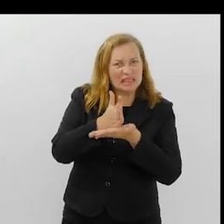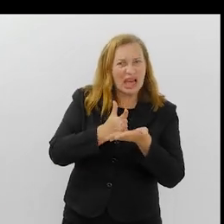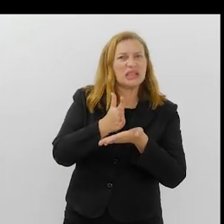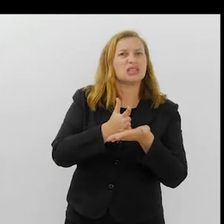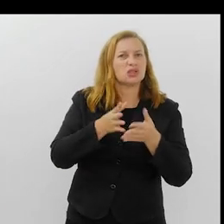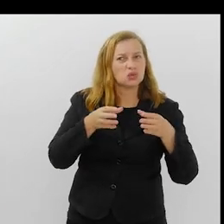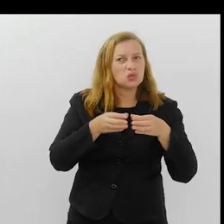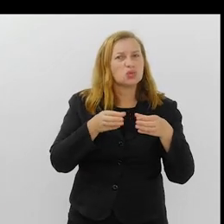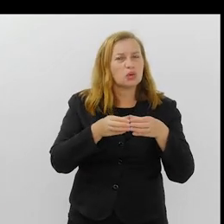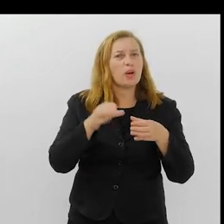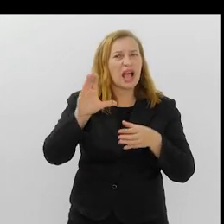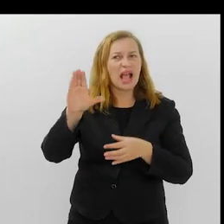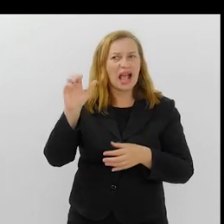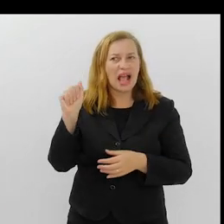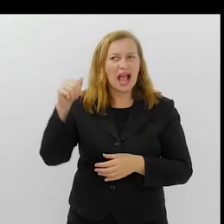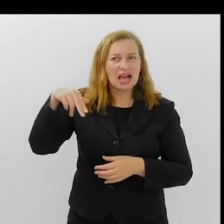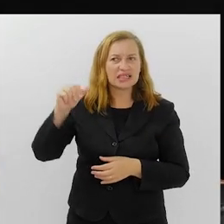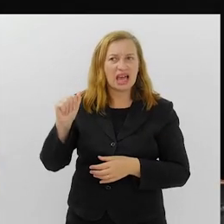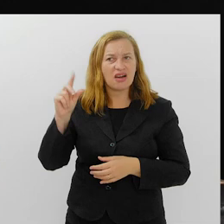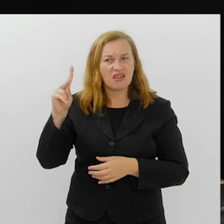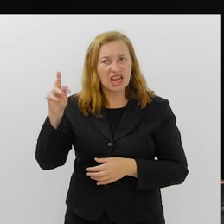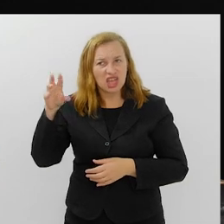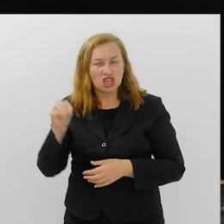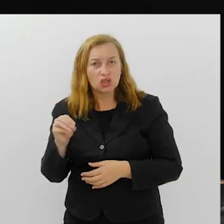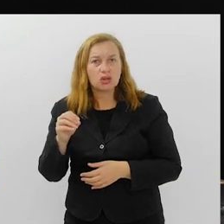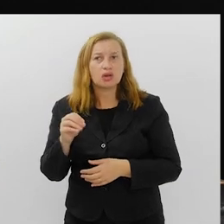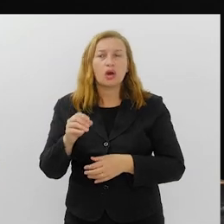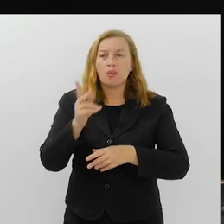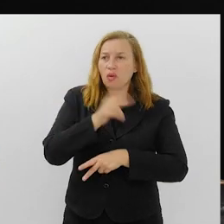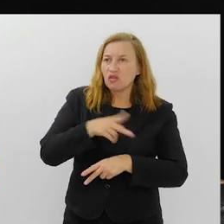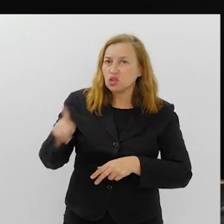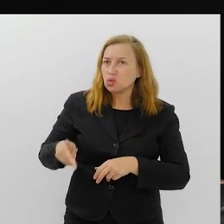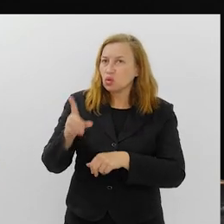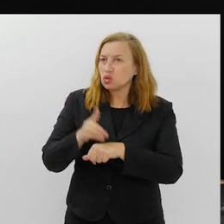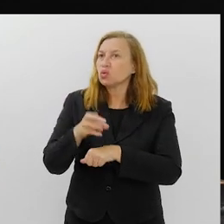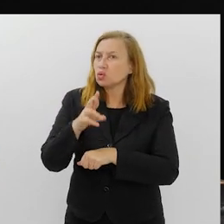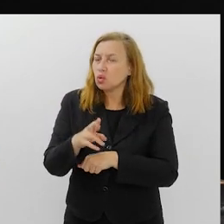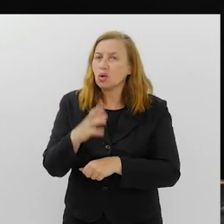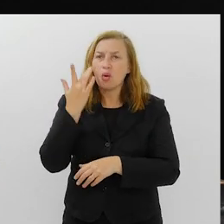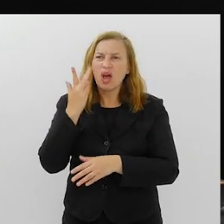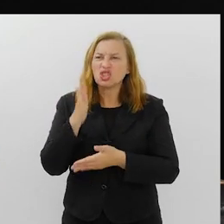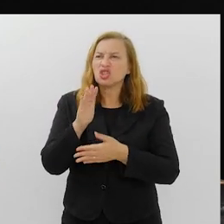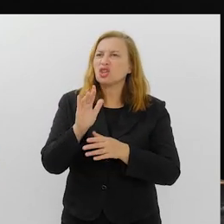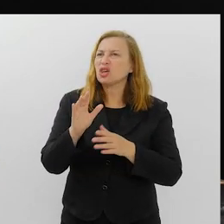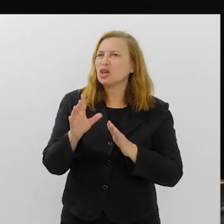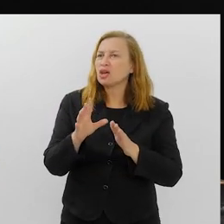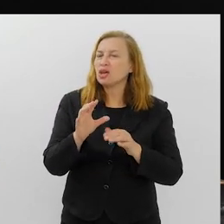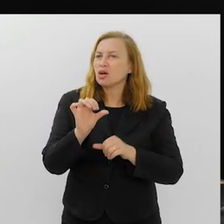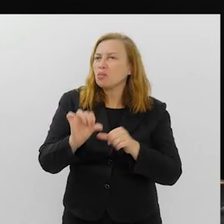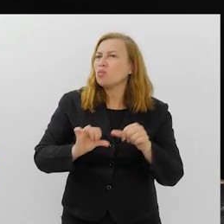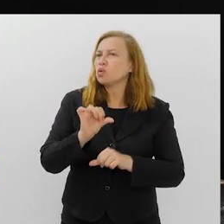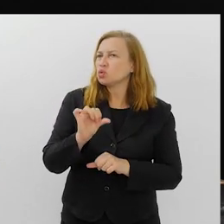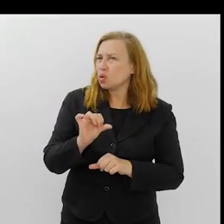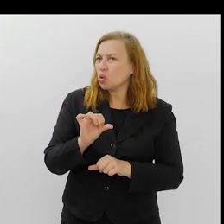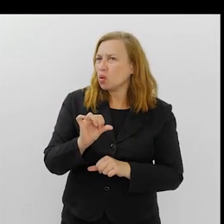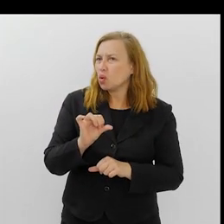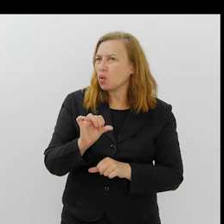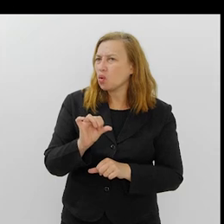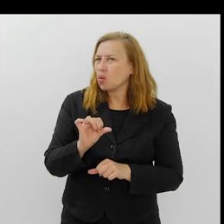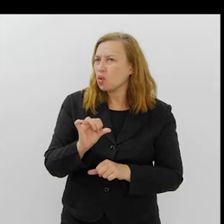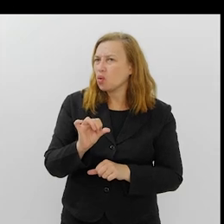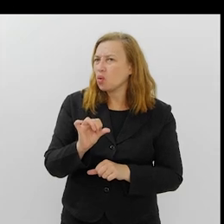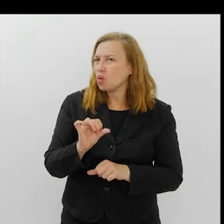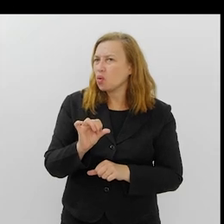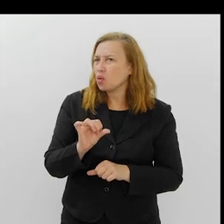conjunto de carnavalesco. São muitos professores, muitos doutores. Eu acho que o perfil do carnavalesco mudou. É, isso. Você está me perguntando isso?